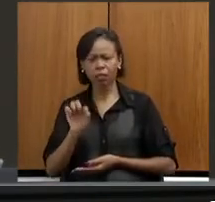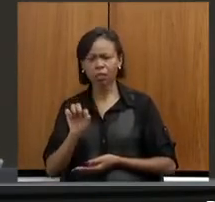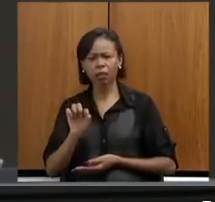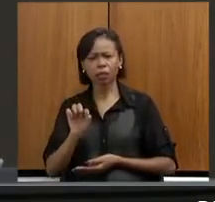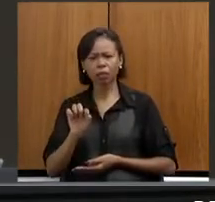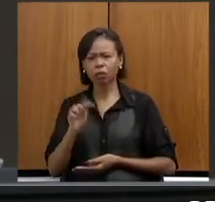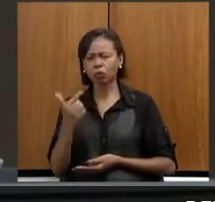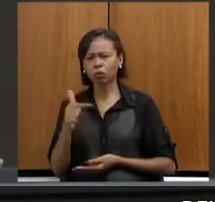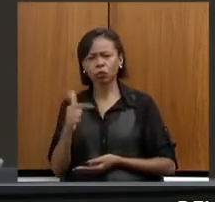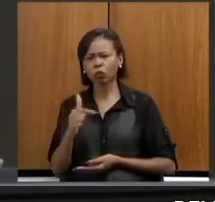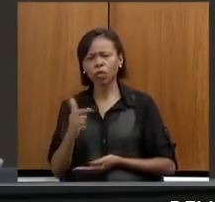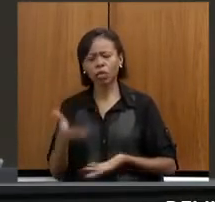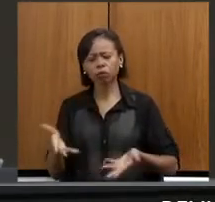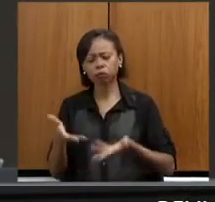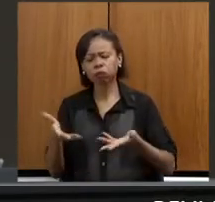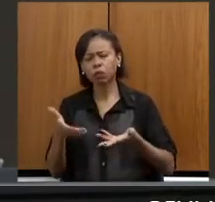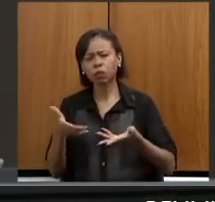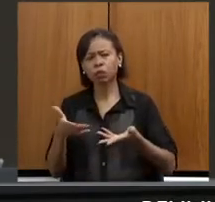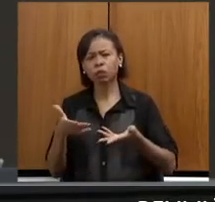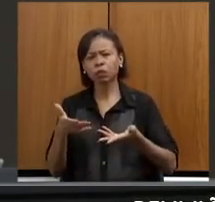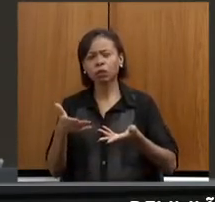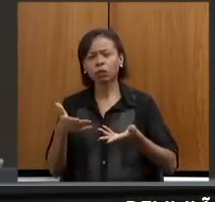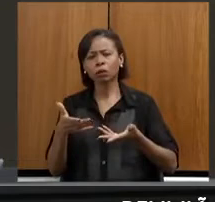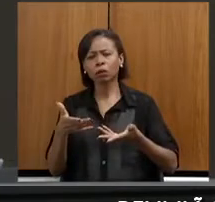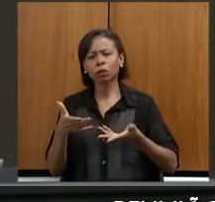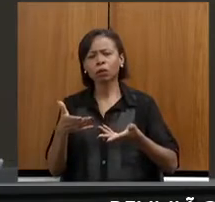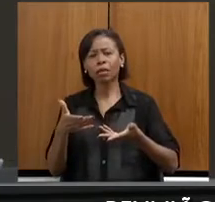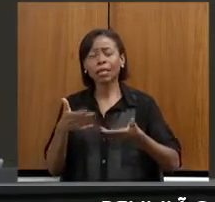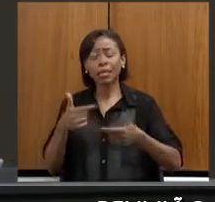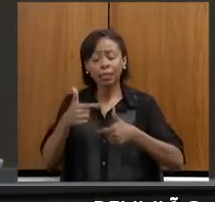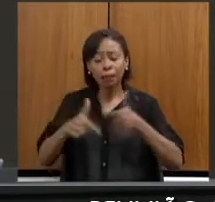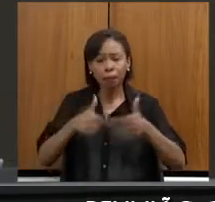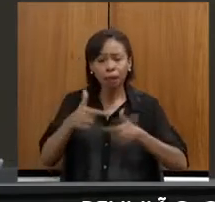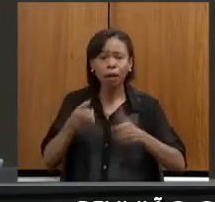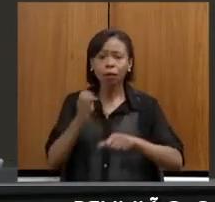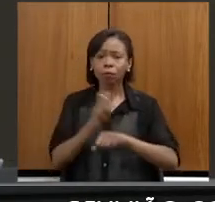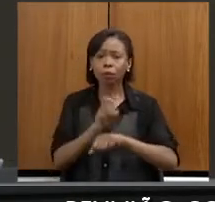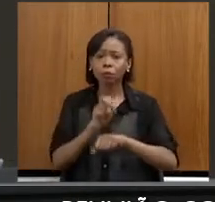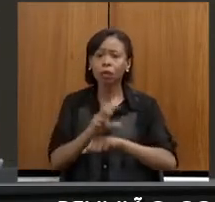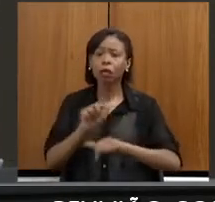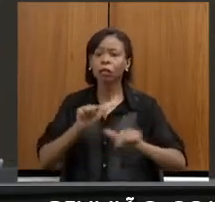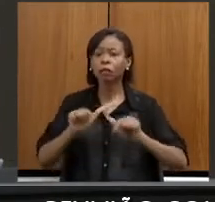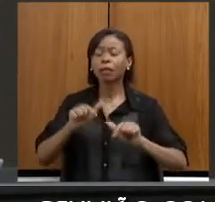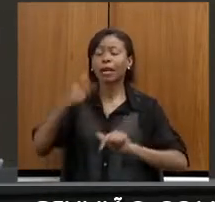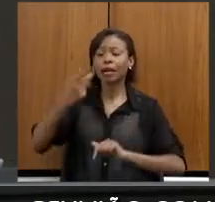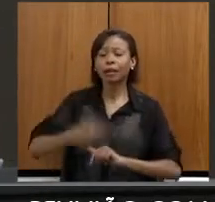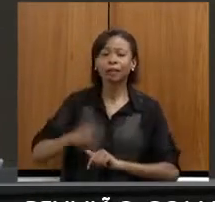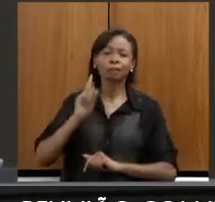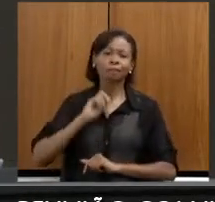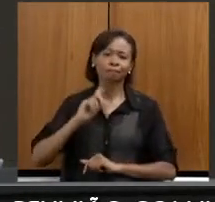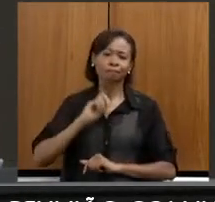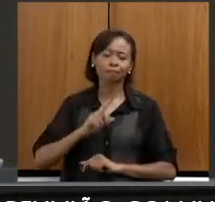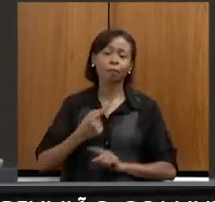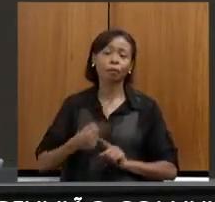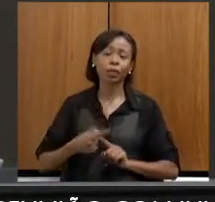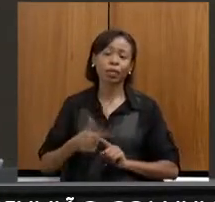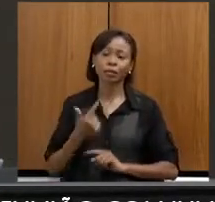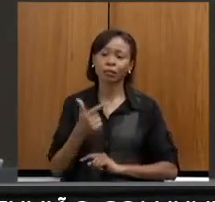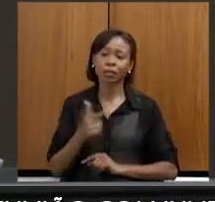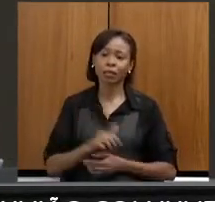frentes de trabalho e geração de emprego em Minas Gerais? Eu pergunto, se